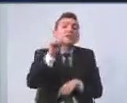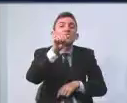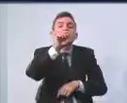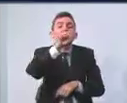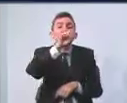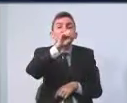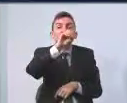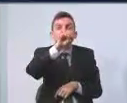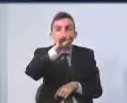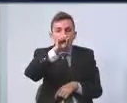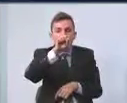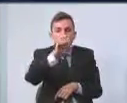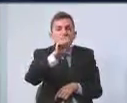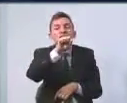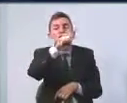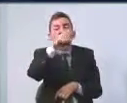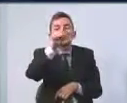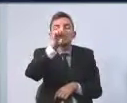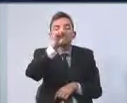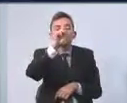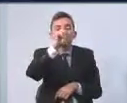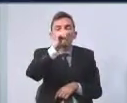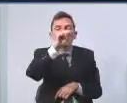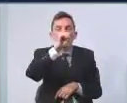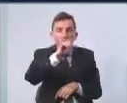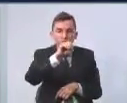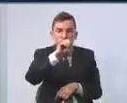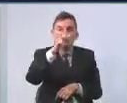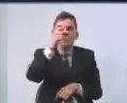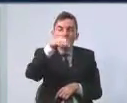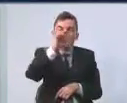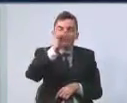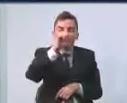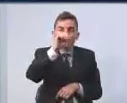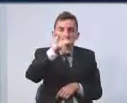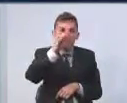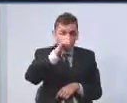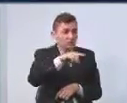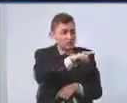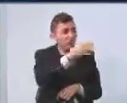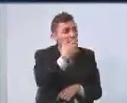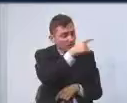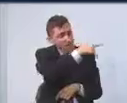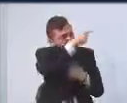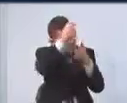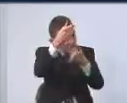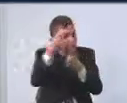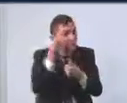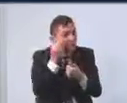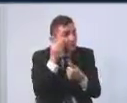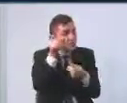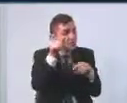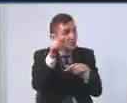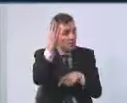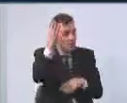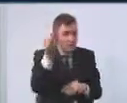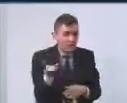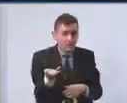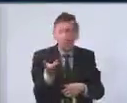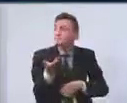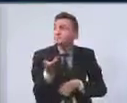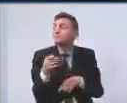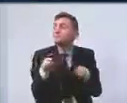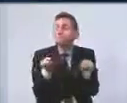Geraldo na Ponte Grande. Também peço para que visitem, também peço para que vejam esse trabalho nosso. E também,